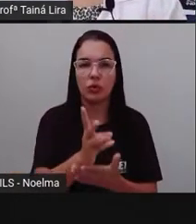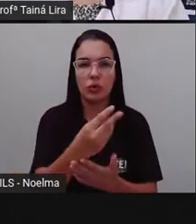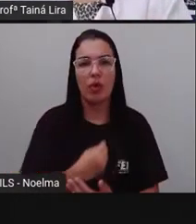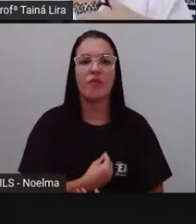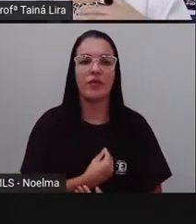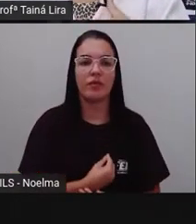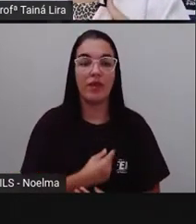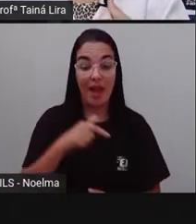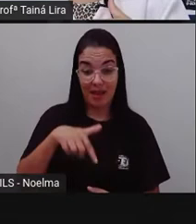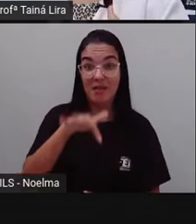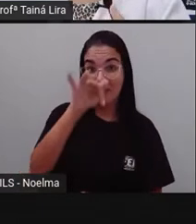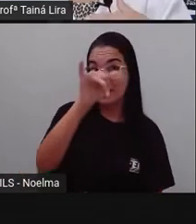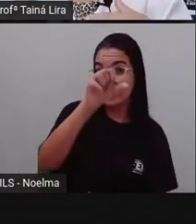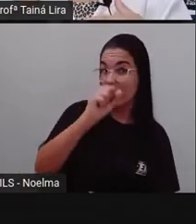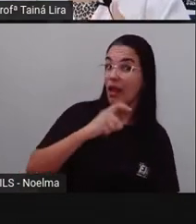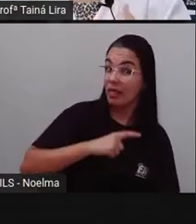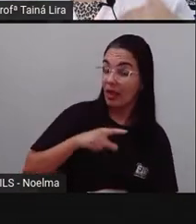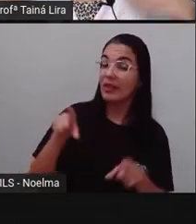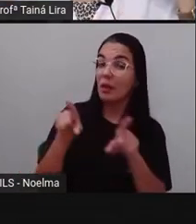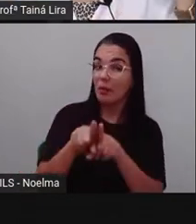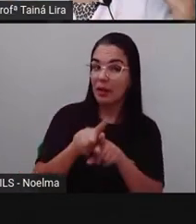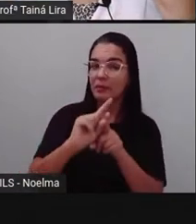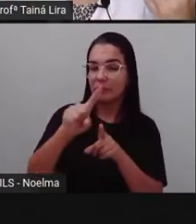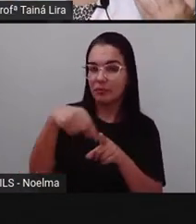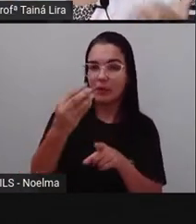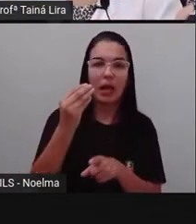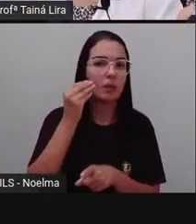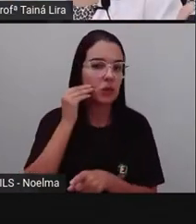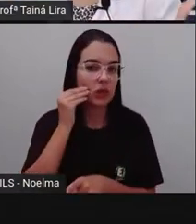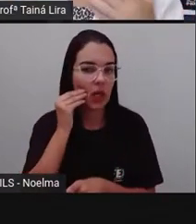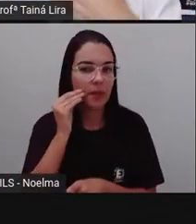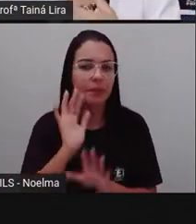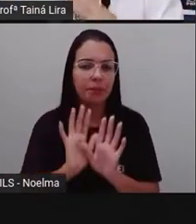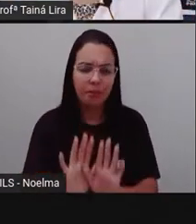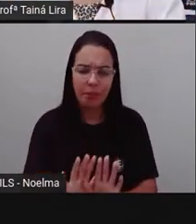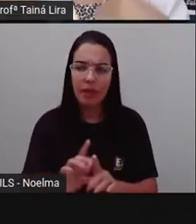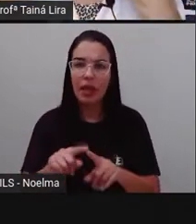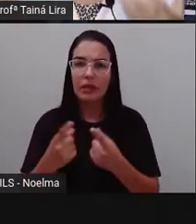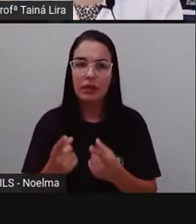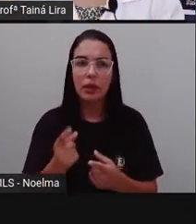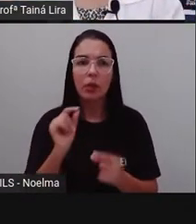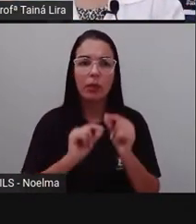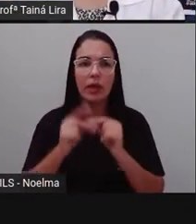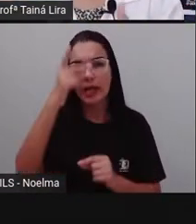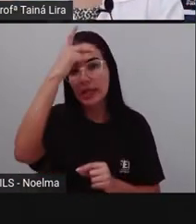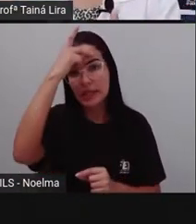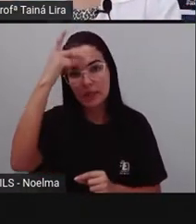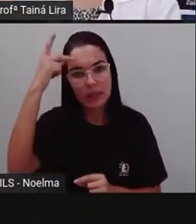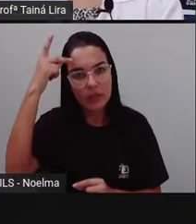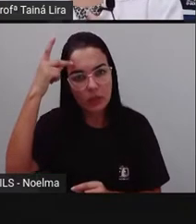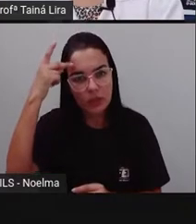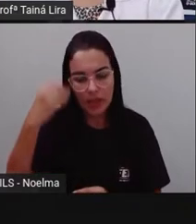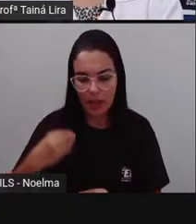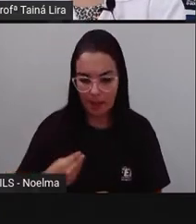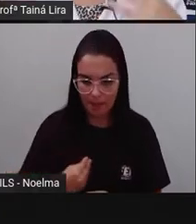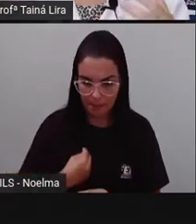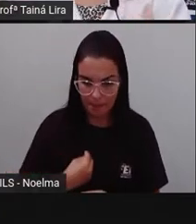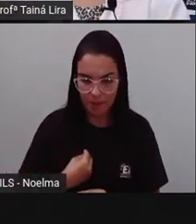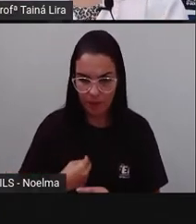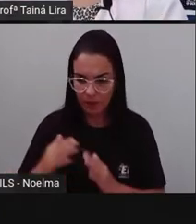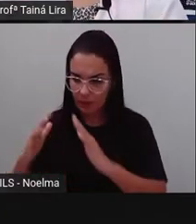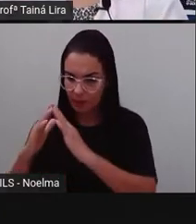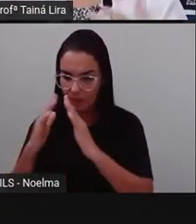tá bom? E aí, as pessoas que moravam naquela época, que moram hoje nesses quilombos, são chamadas de